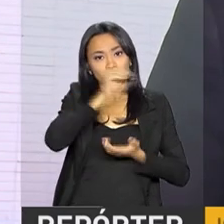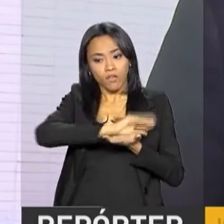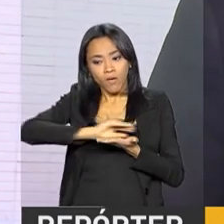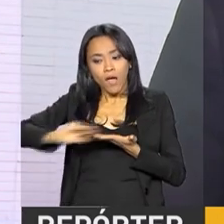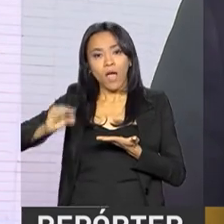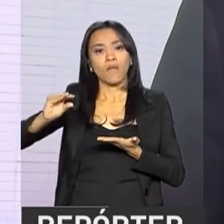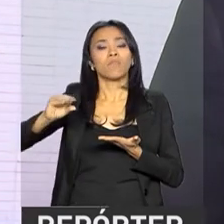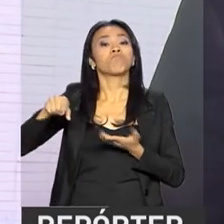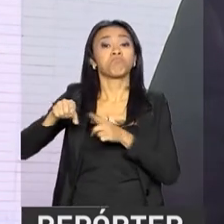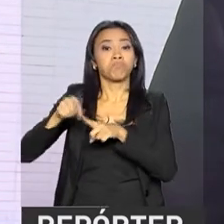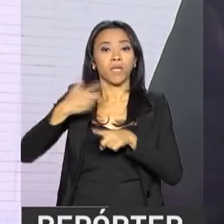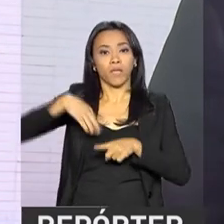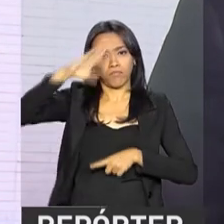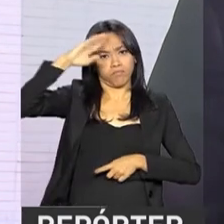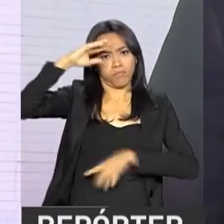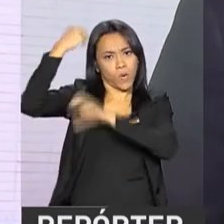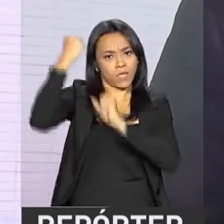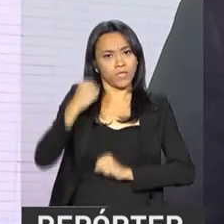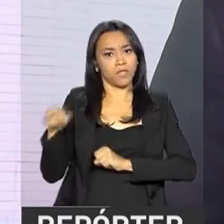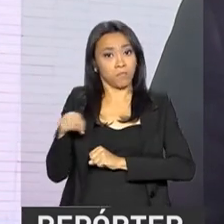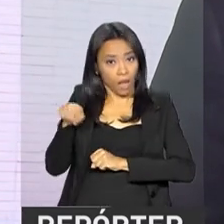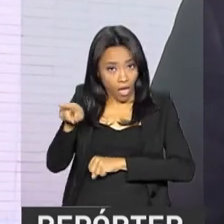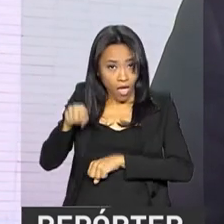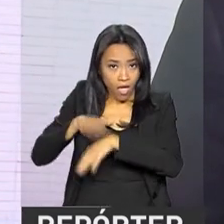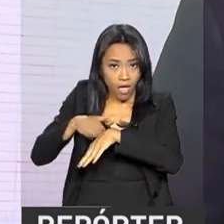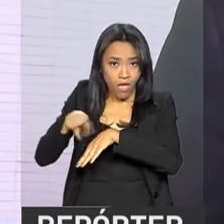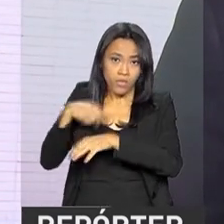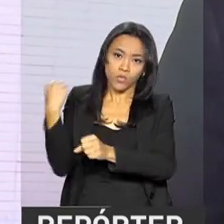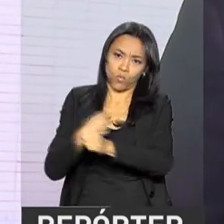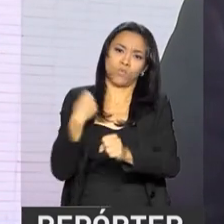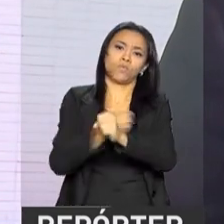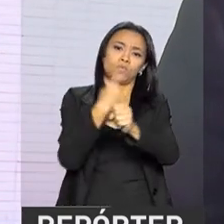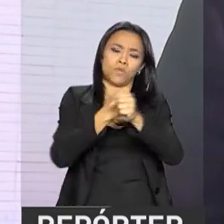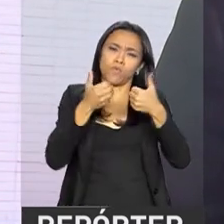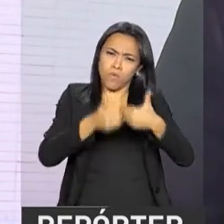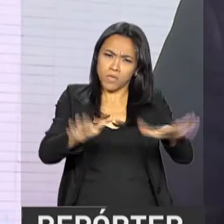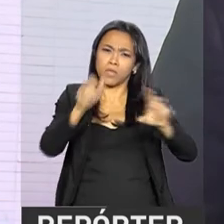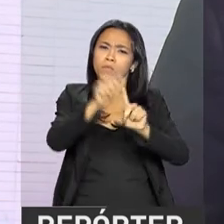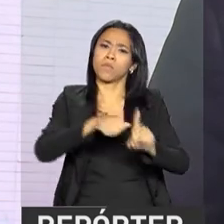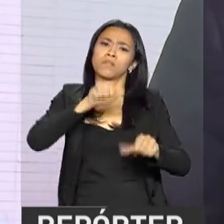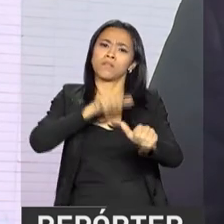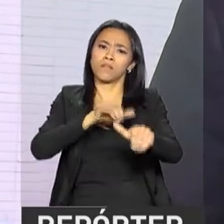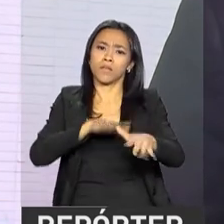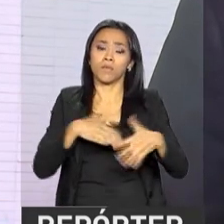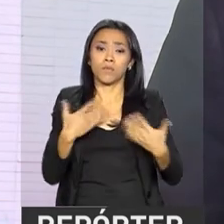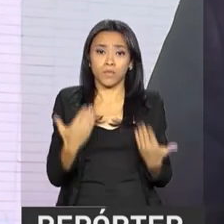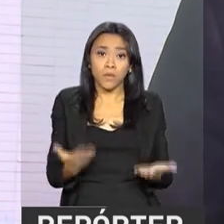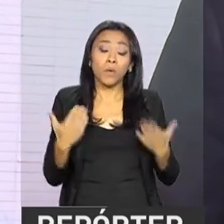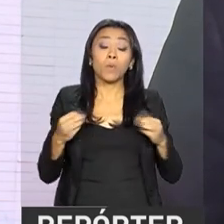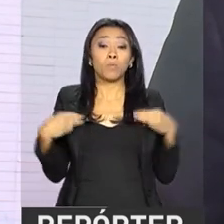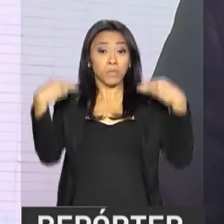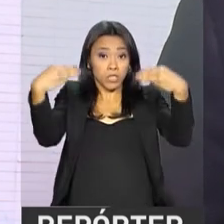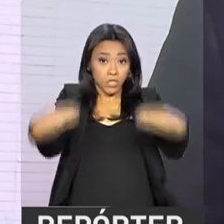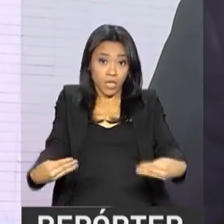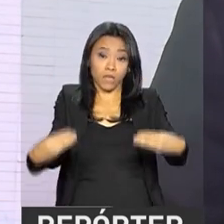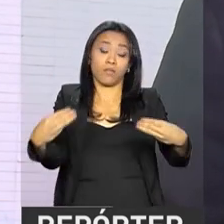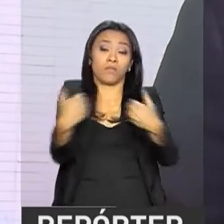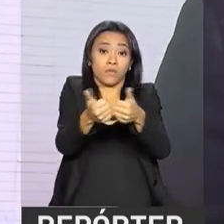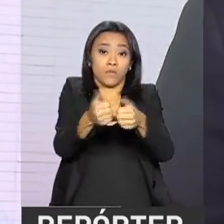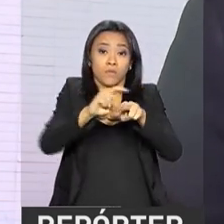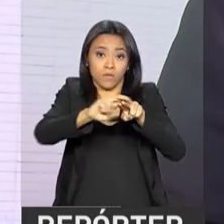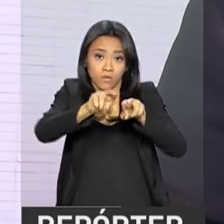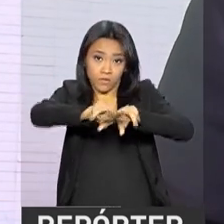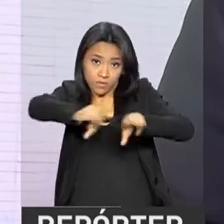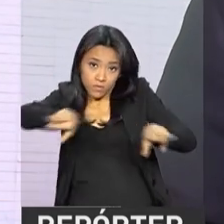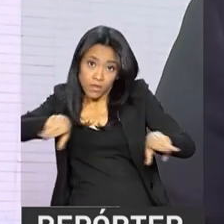execução das obras no trecho, que devem começar no mês de setembro. O Ministério dos Transportes espera que os